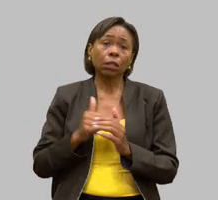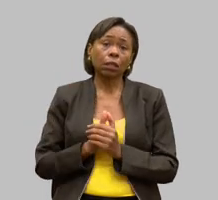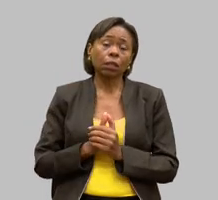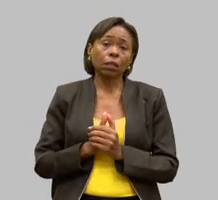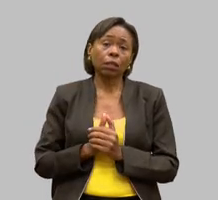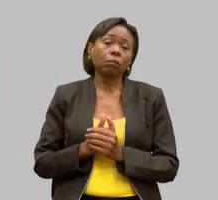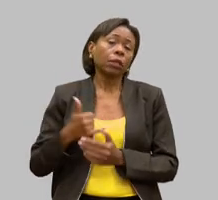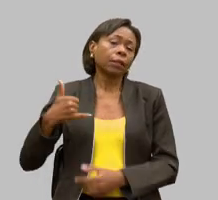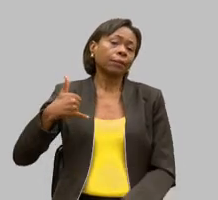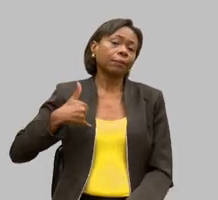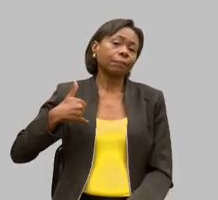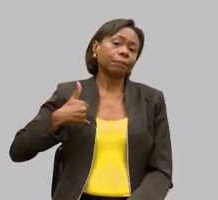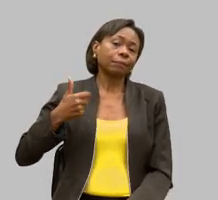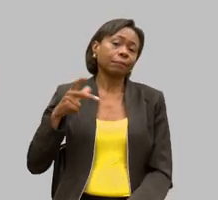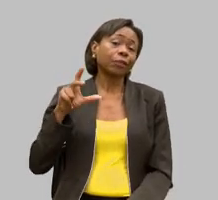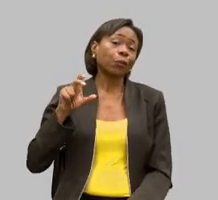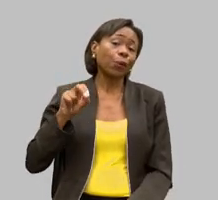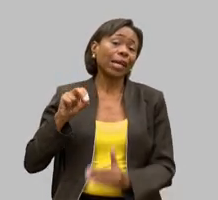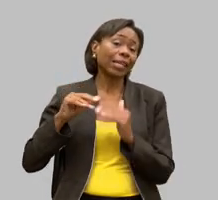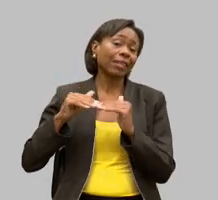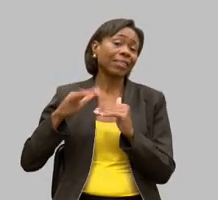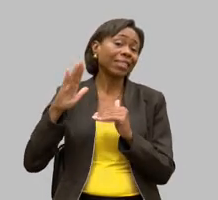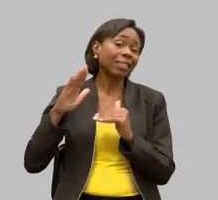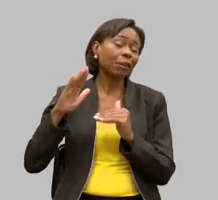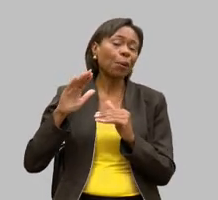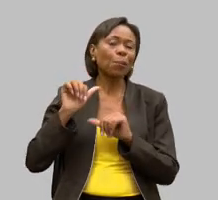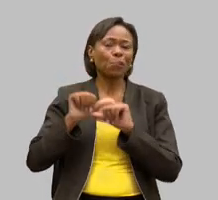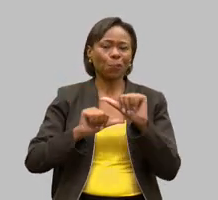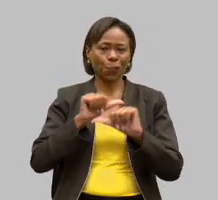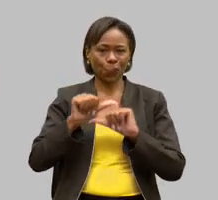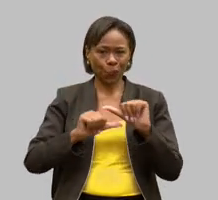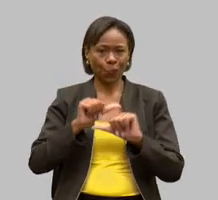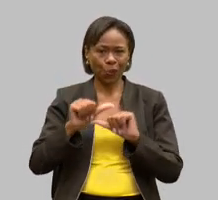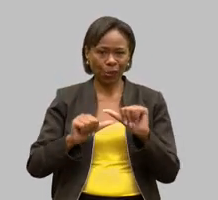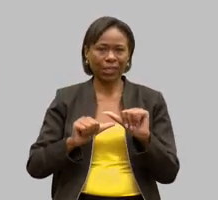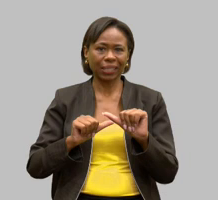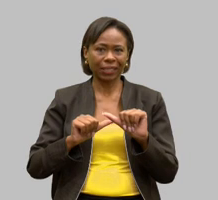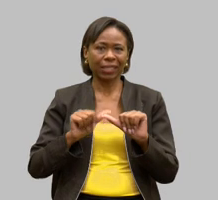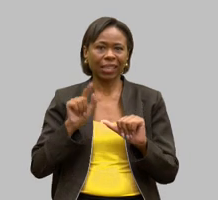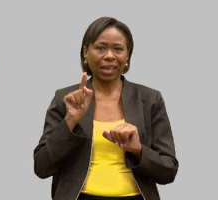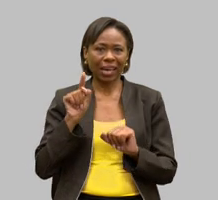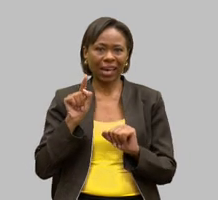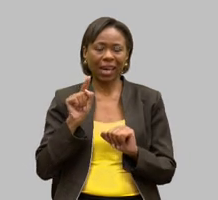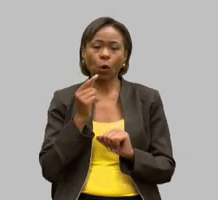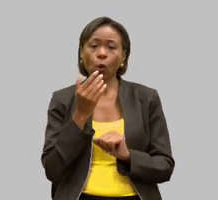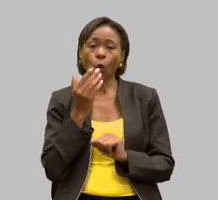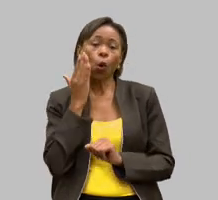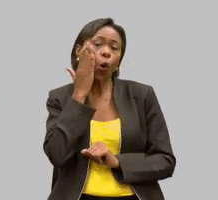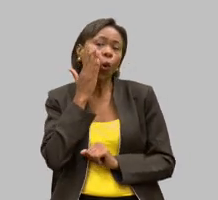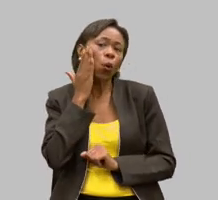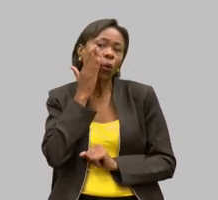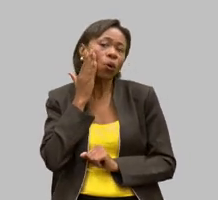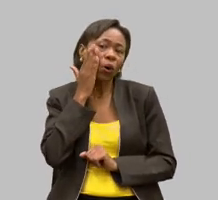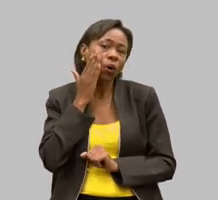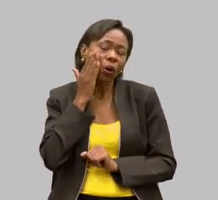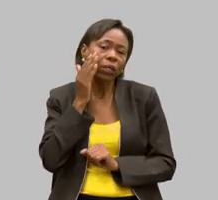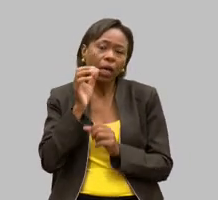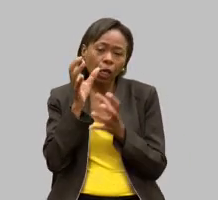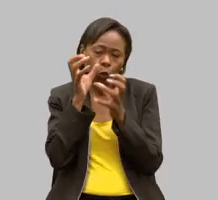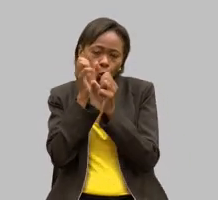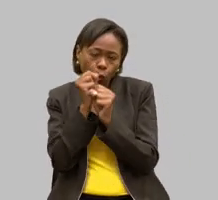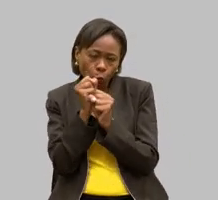muda a partir de 50 anos aquele a coluna rosa escura significa pessoas com deficiência